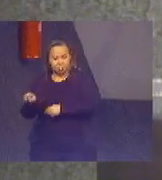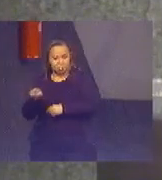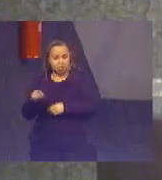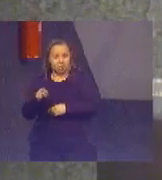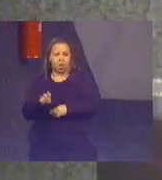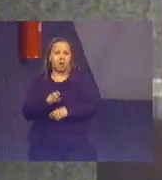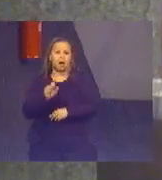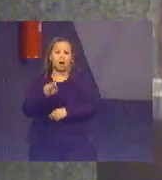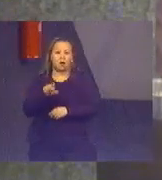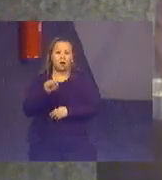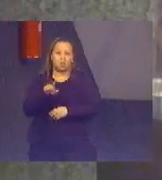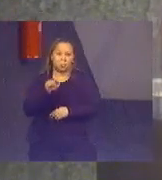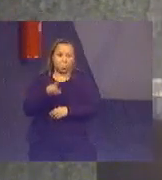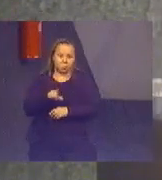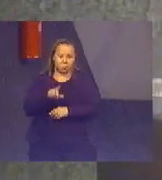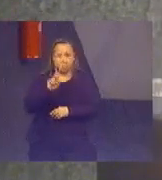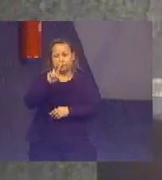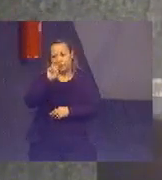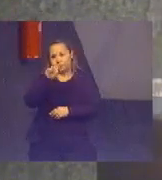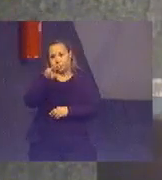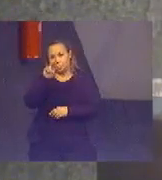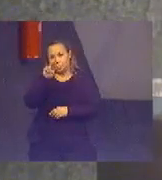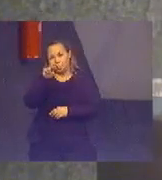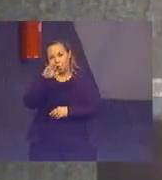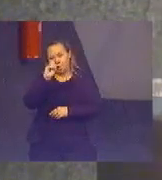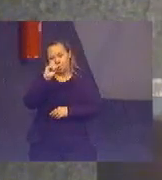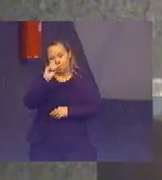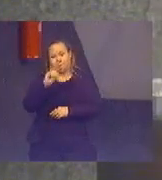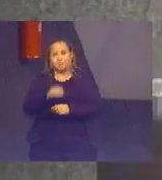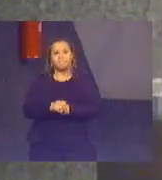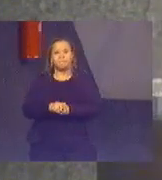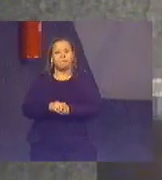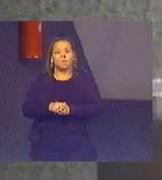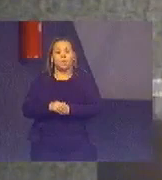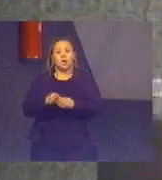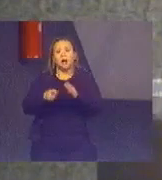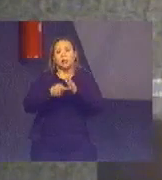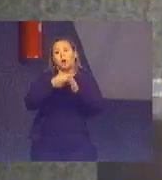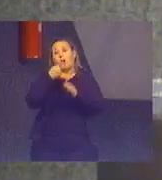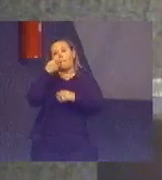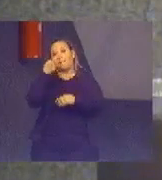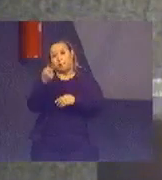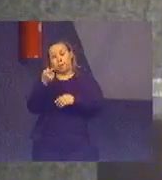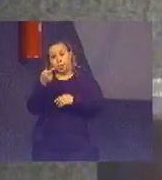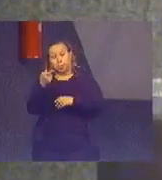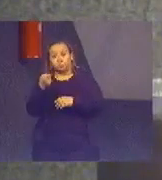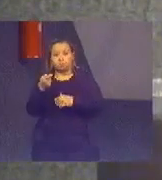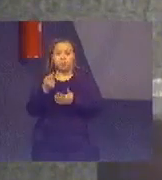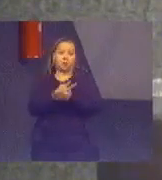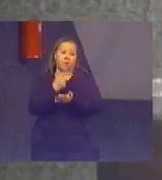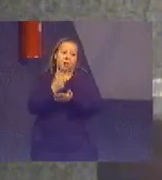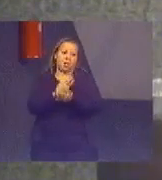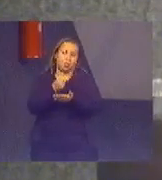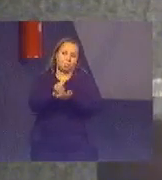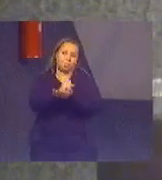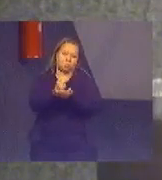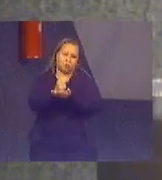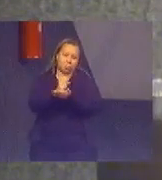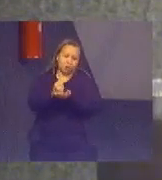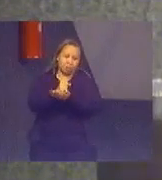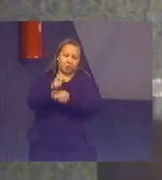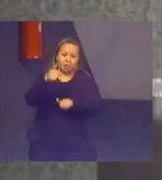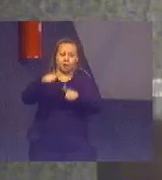Os achados dentro do tema específico de meta 2.4. O primeiro achado foi falhas no monitoramento e na